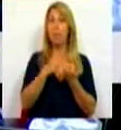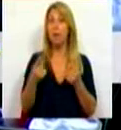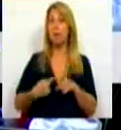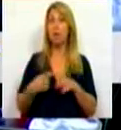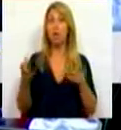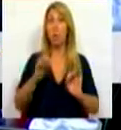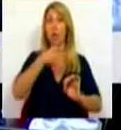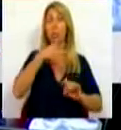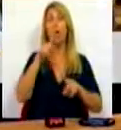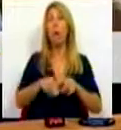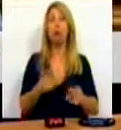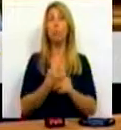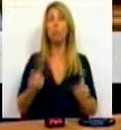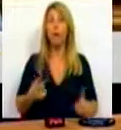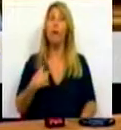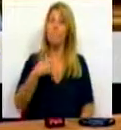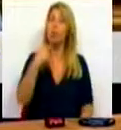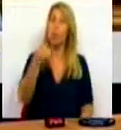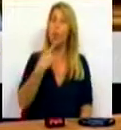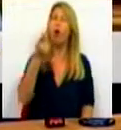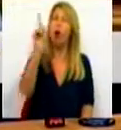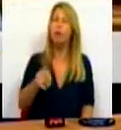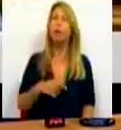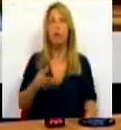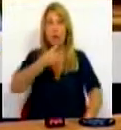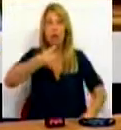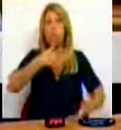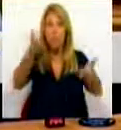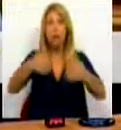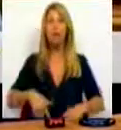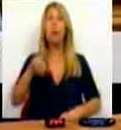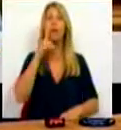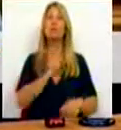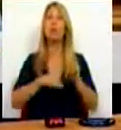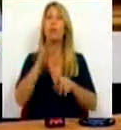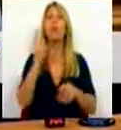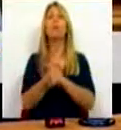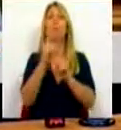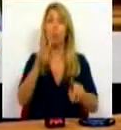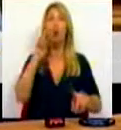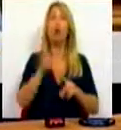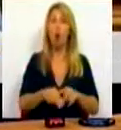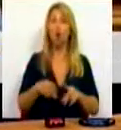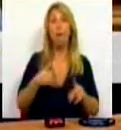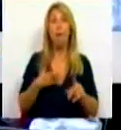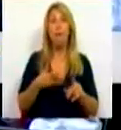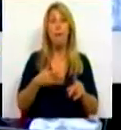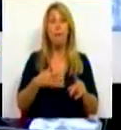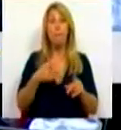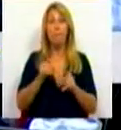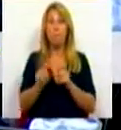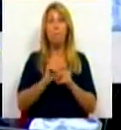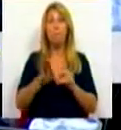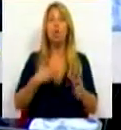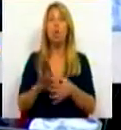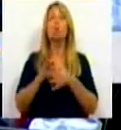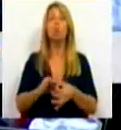porque é que cortaram, mas eu renovo a pergunta. Explique-me lá, Sra. Deputada, se há favor, porque é cortaram na prestação social que vai para os pensionistas e